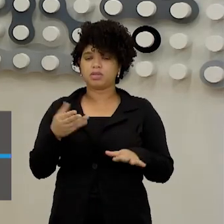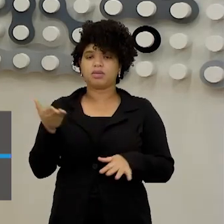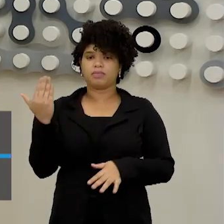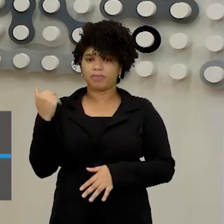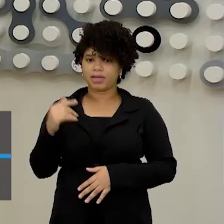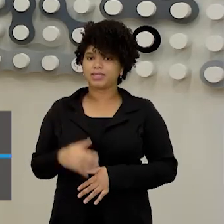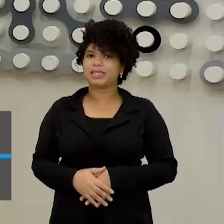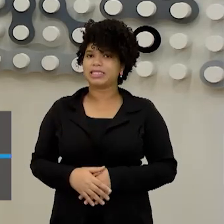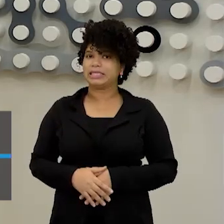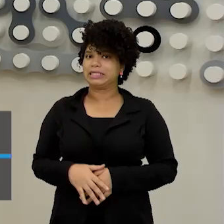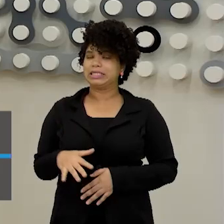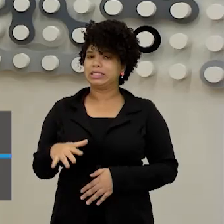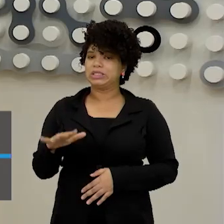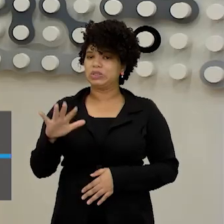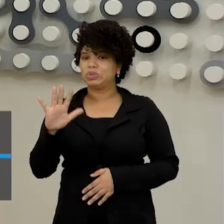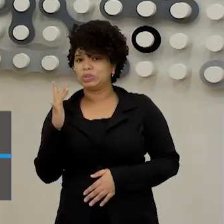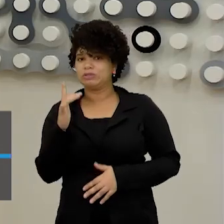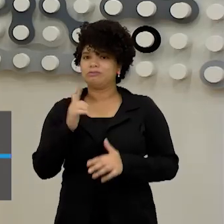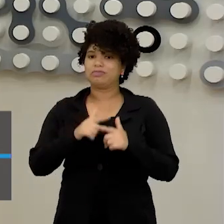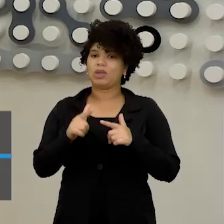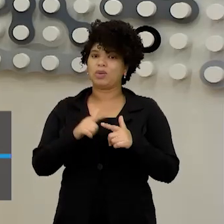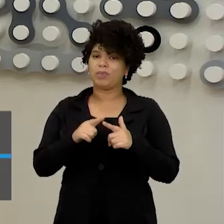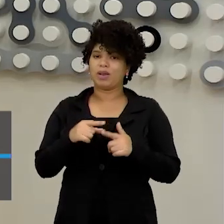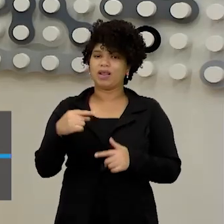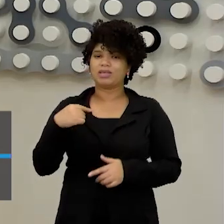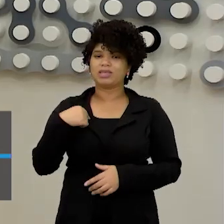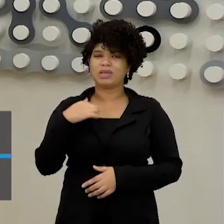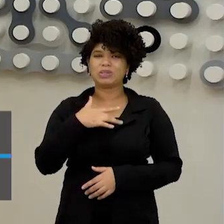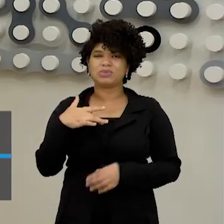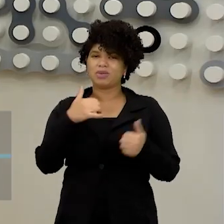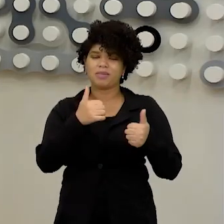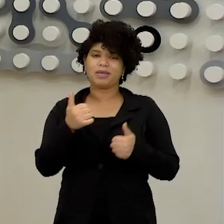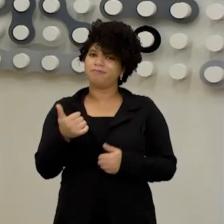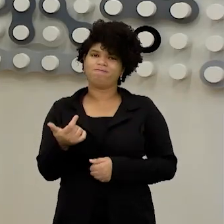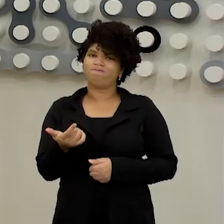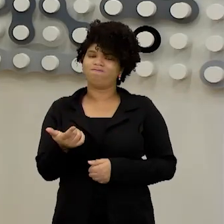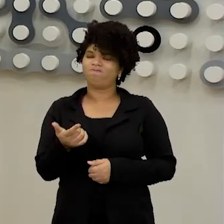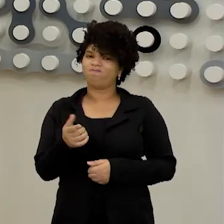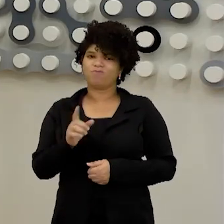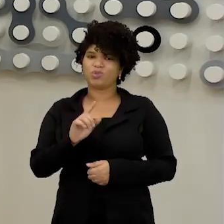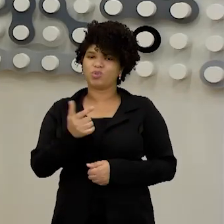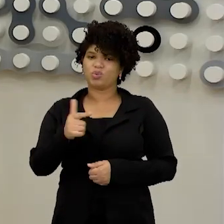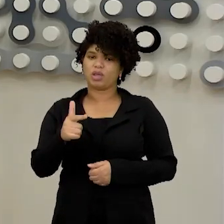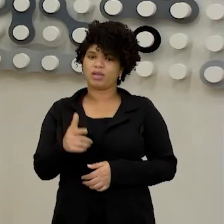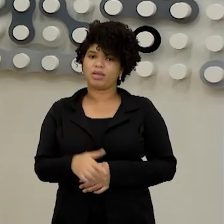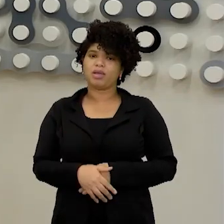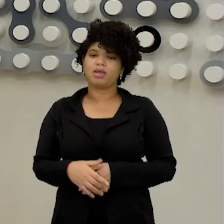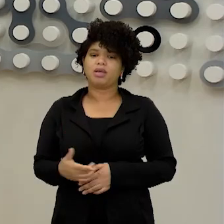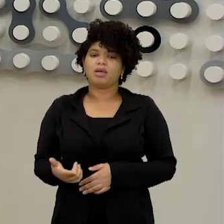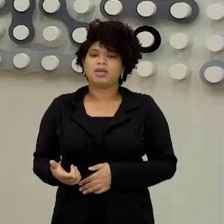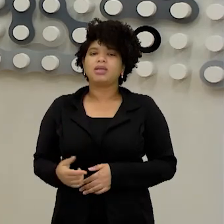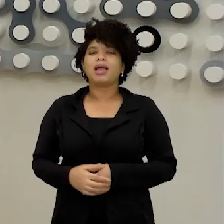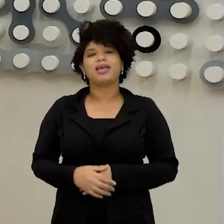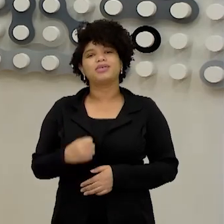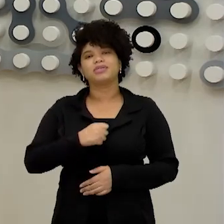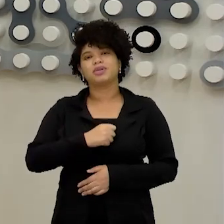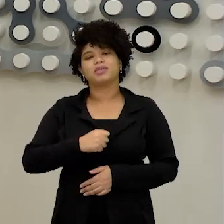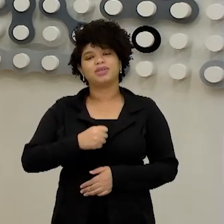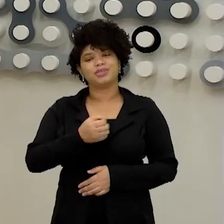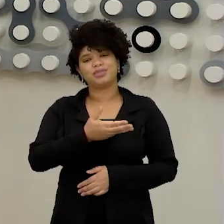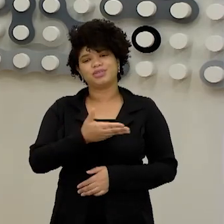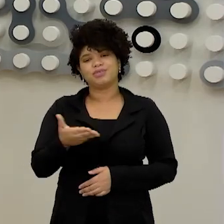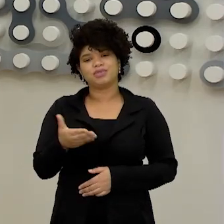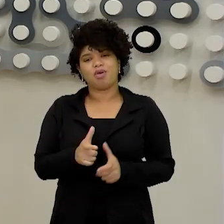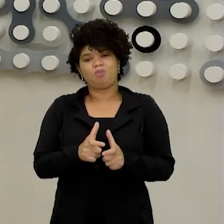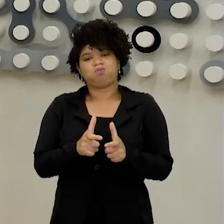a gente teve um imprevisto de última aula, questão de saúde, e por causa disso minha saudade de vocês